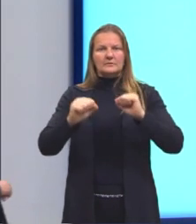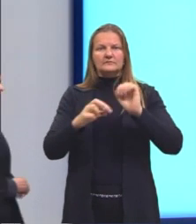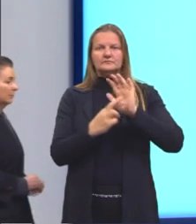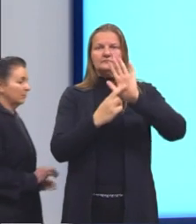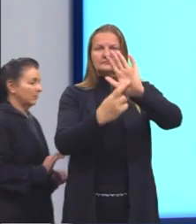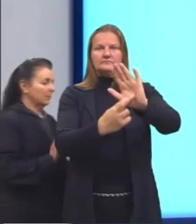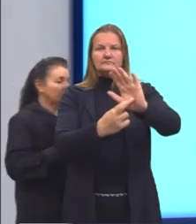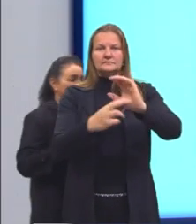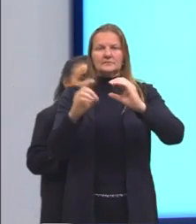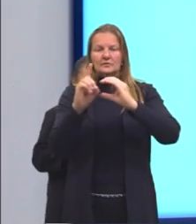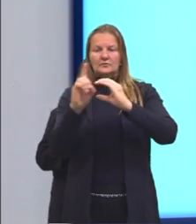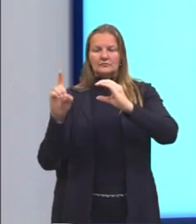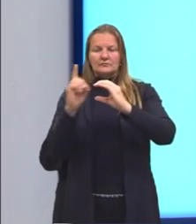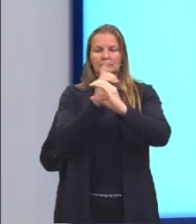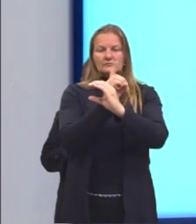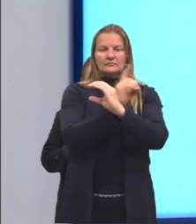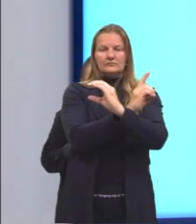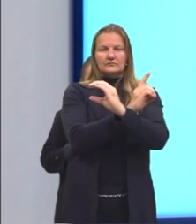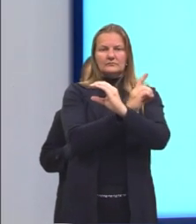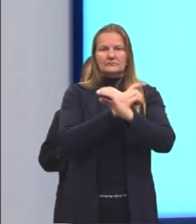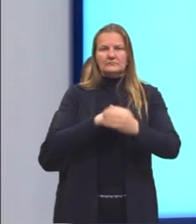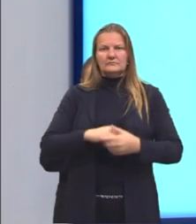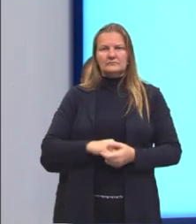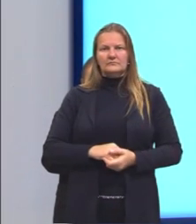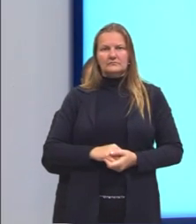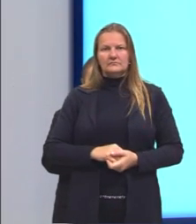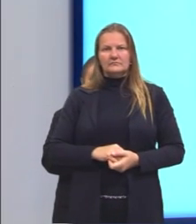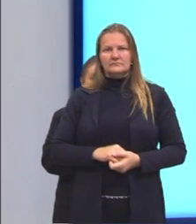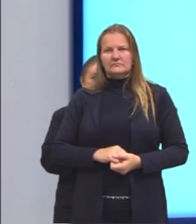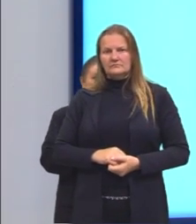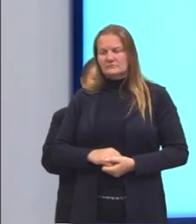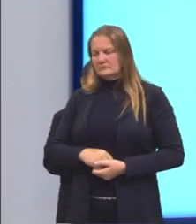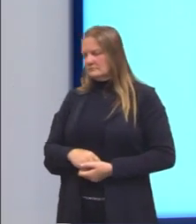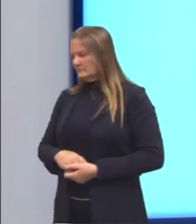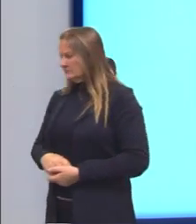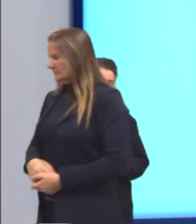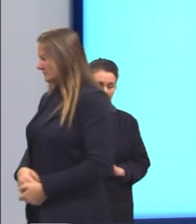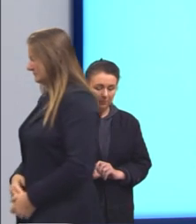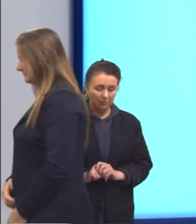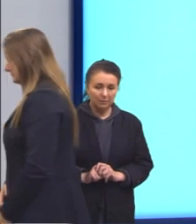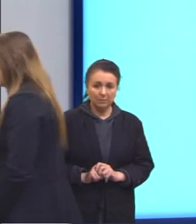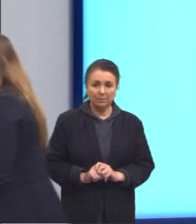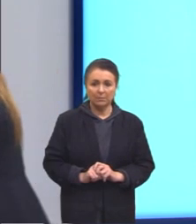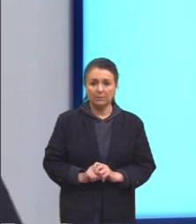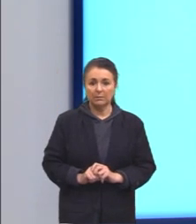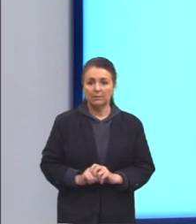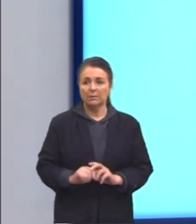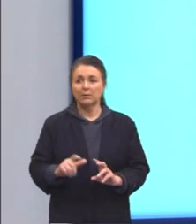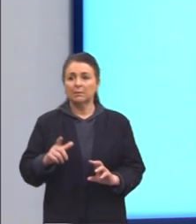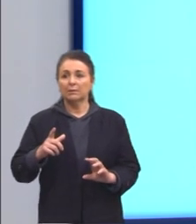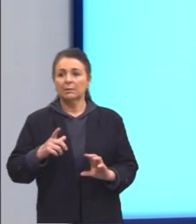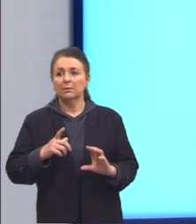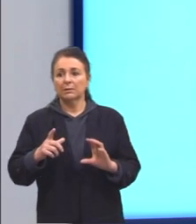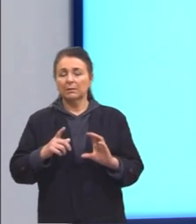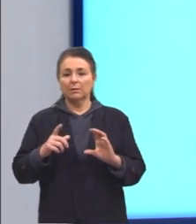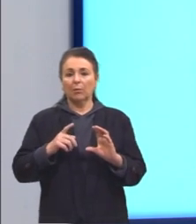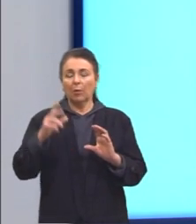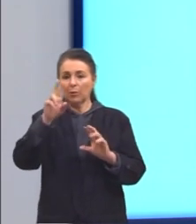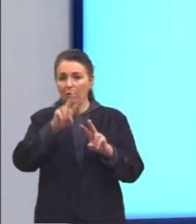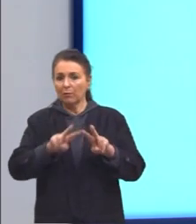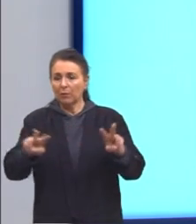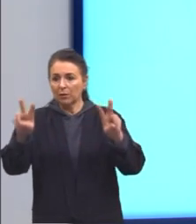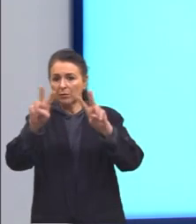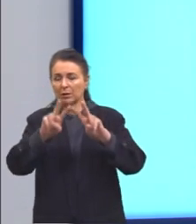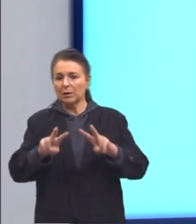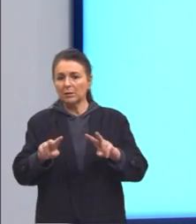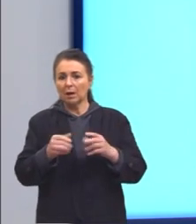de cada lado da figura vai ser aumentado ali 4 metros. Isso aqui nós podemos visualizar em